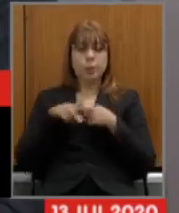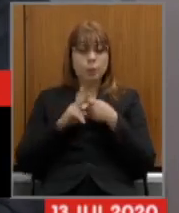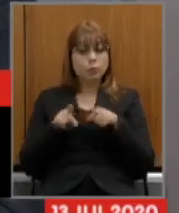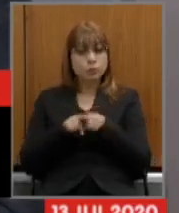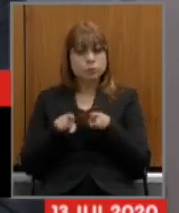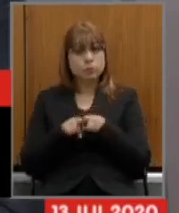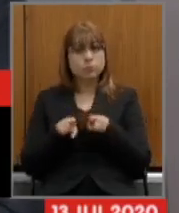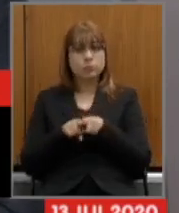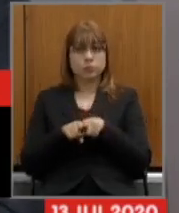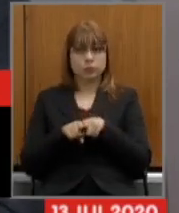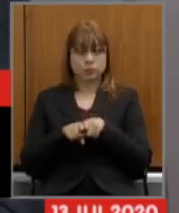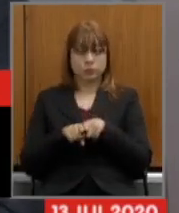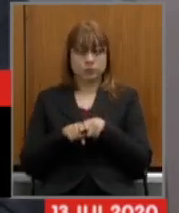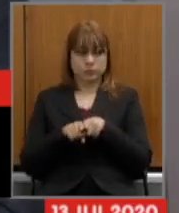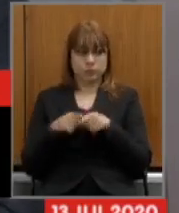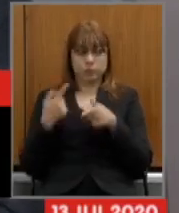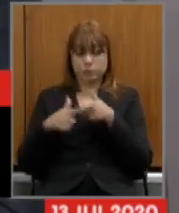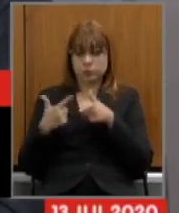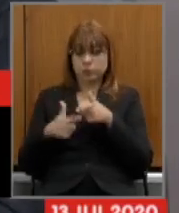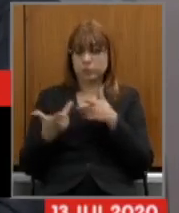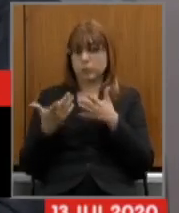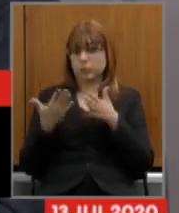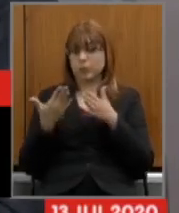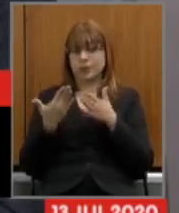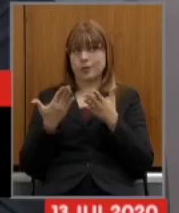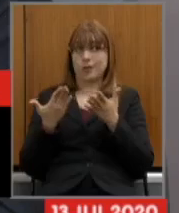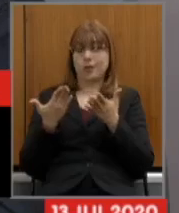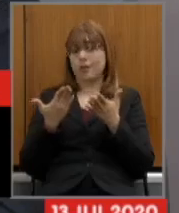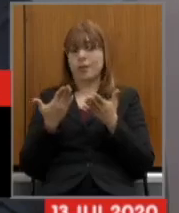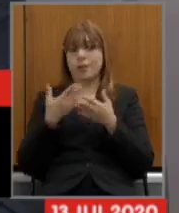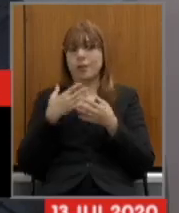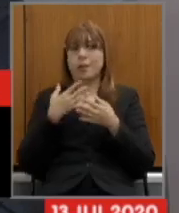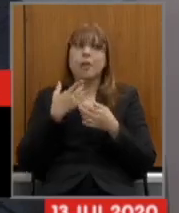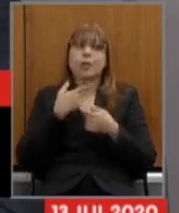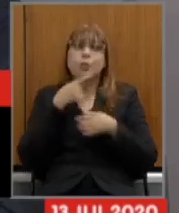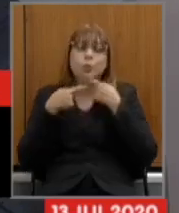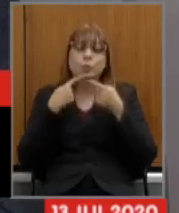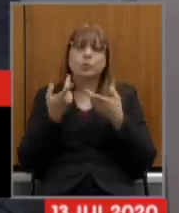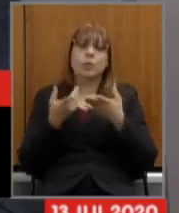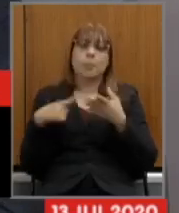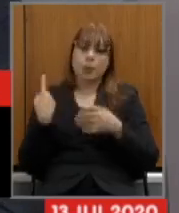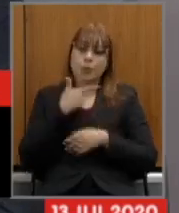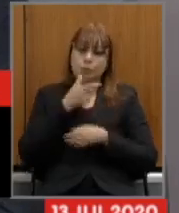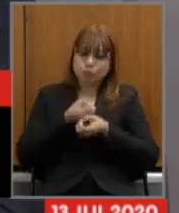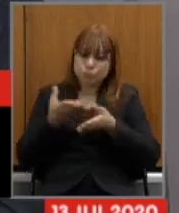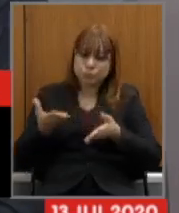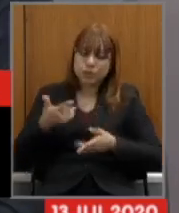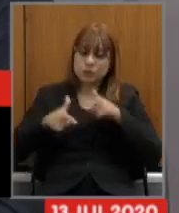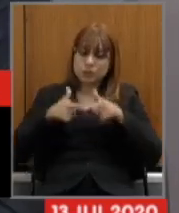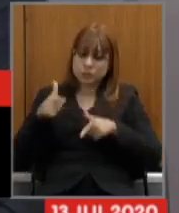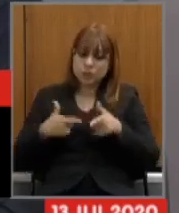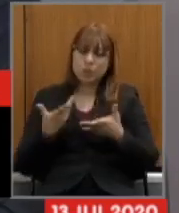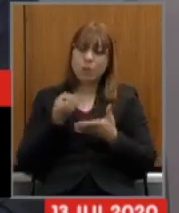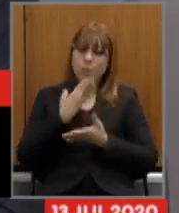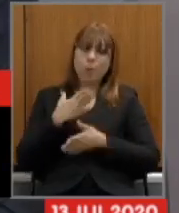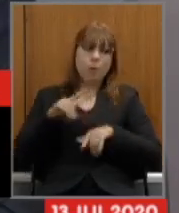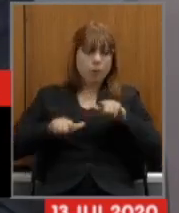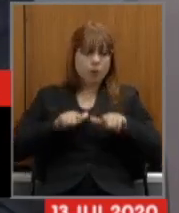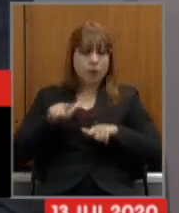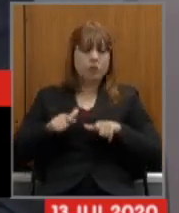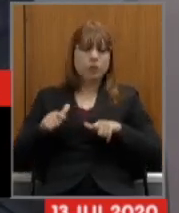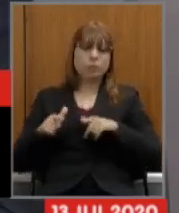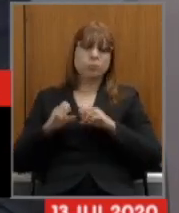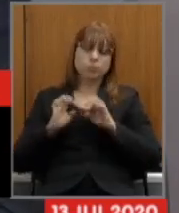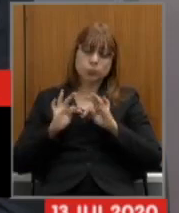para que o nosso estado volte a desenvolver volte a gerar empregos volte a prestar bons serviços públicos eu acho que todos